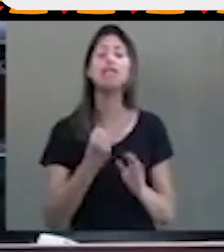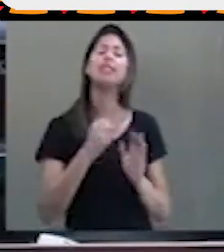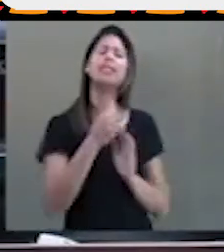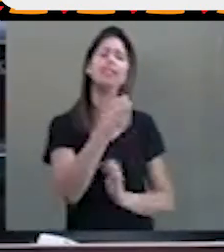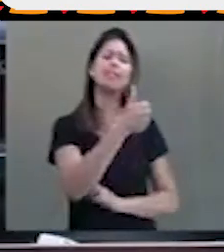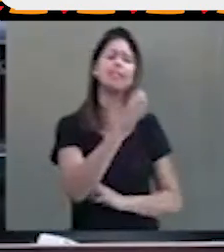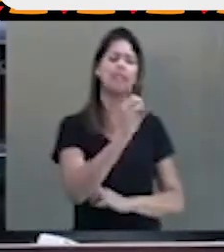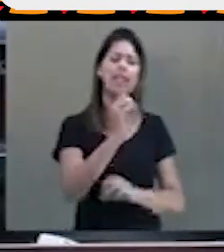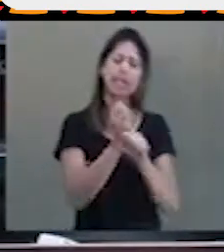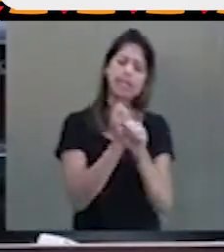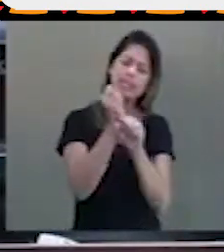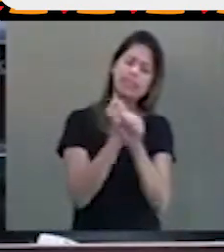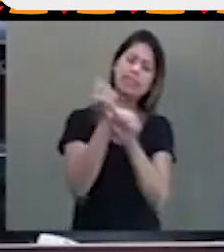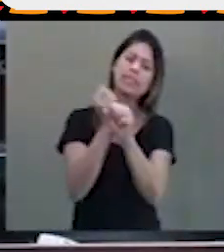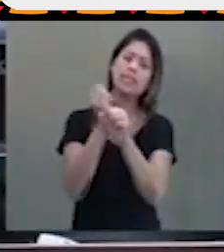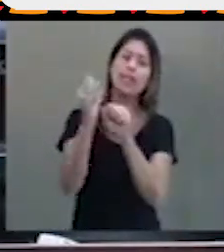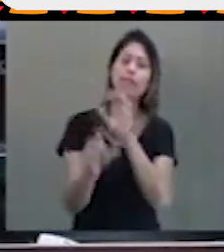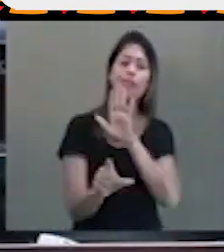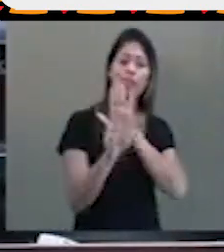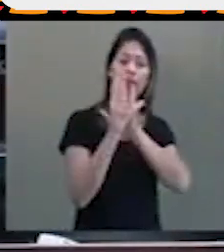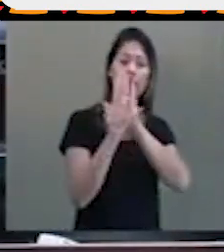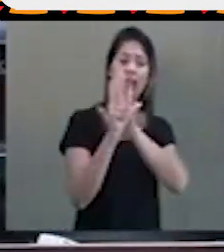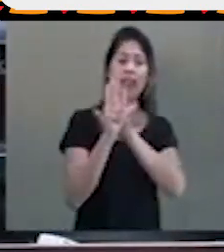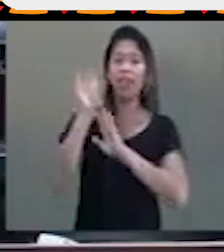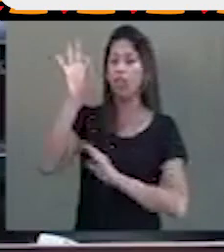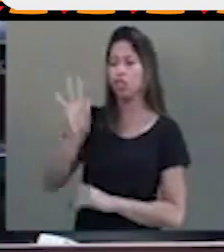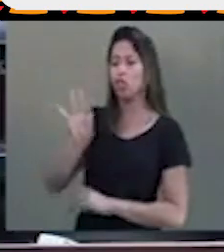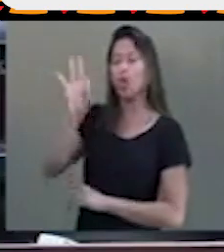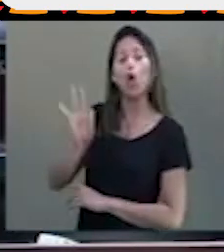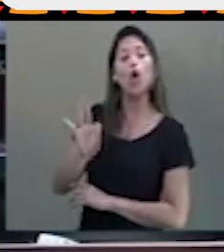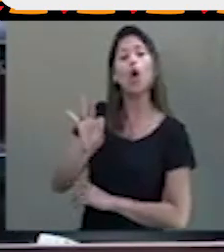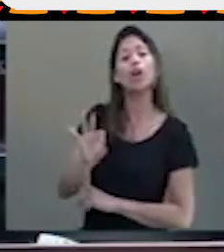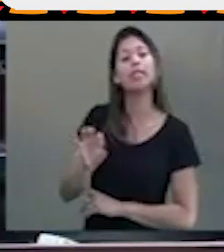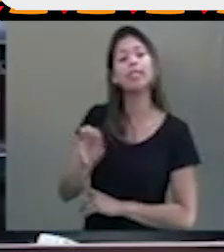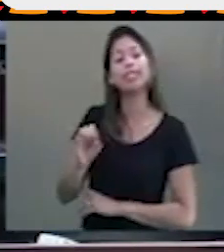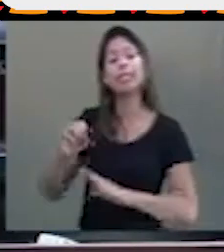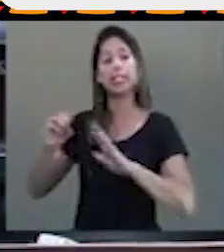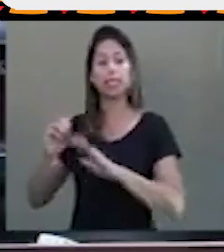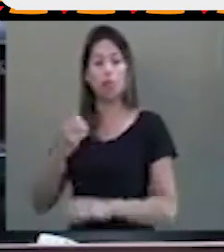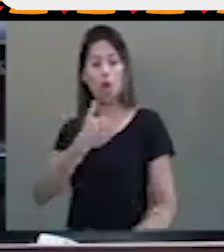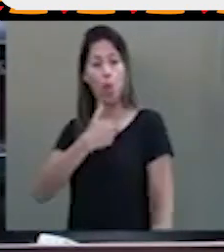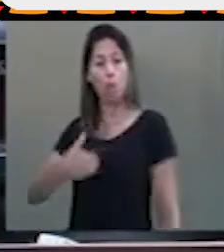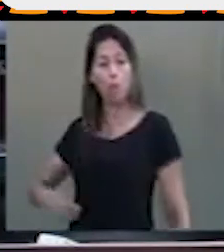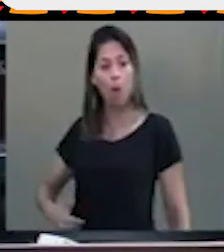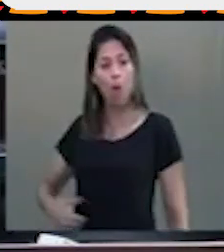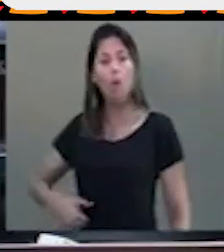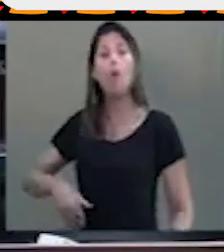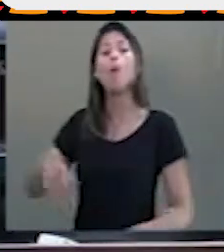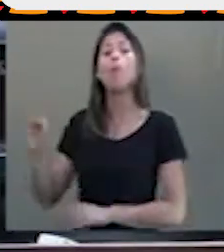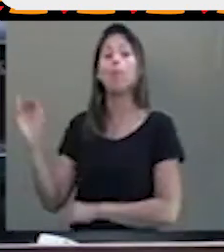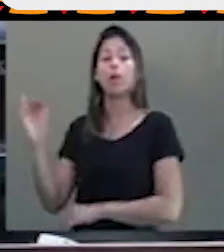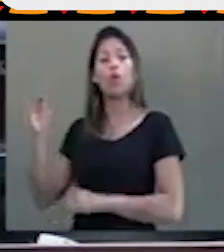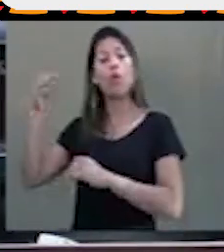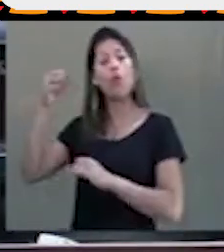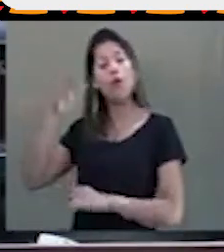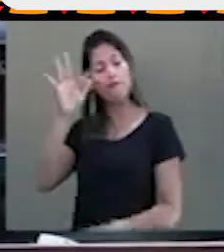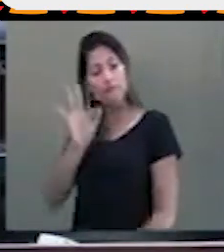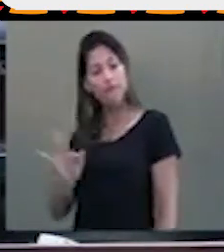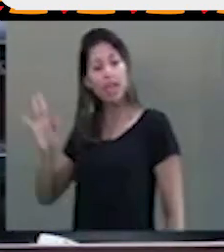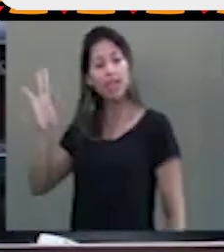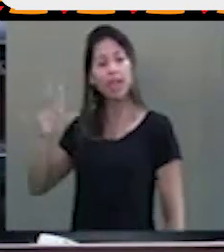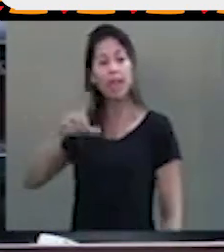Públicas e Institutos Federais, que foi sancionada no dia 29 de agosto de